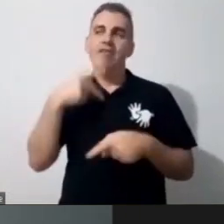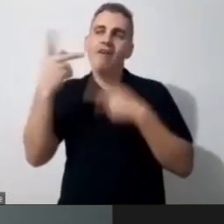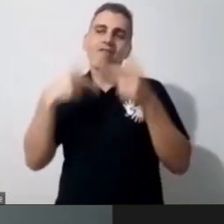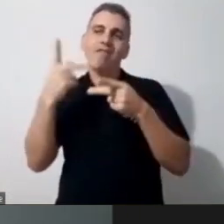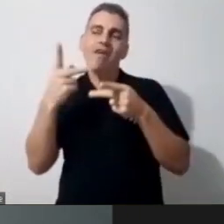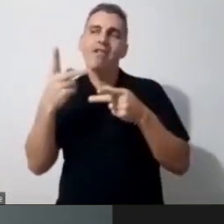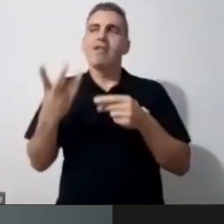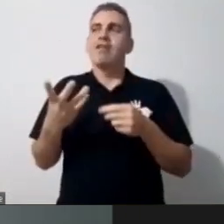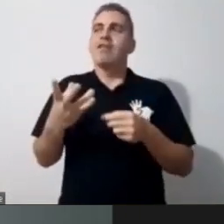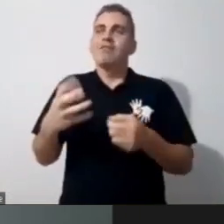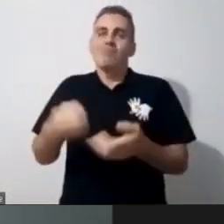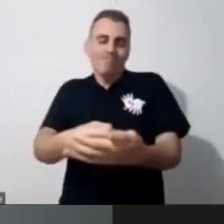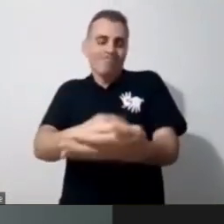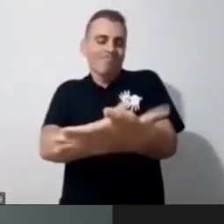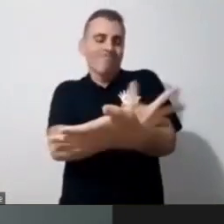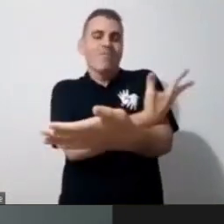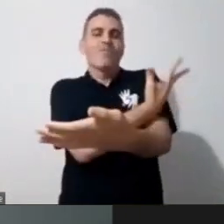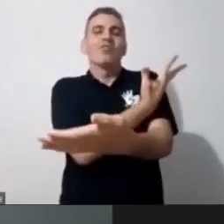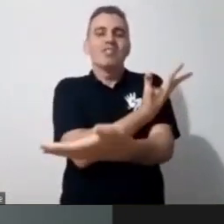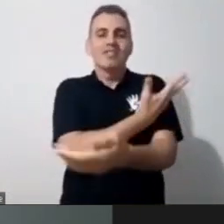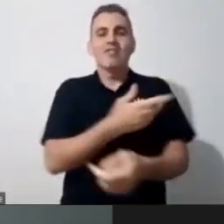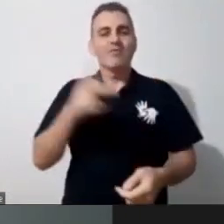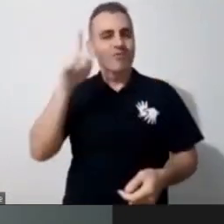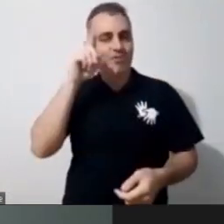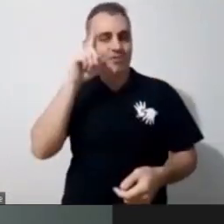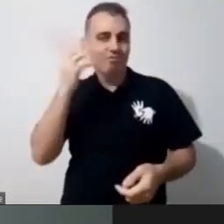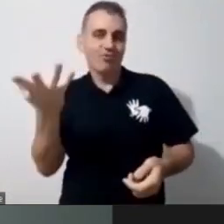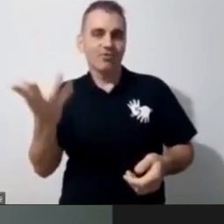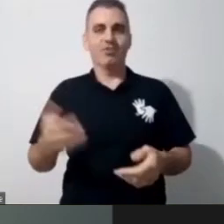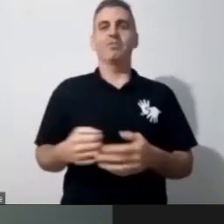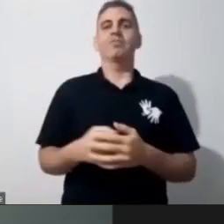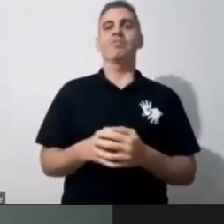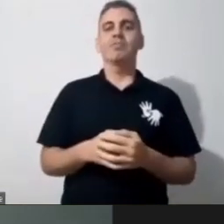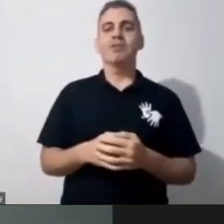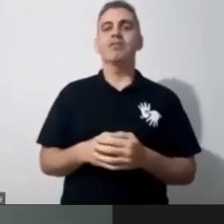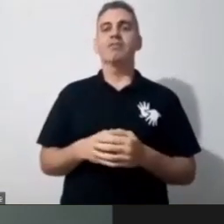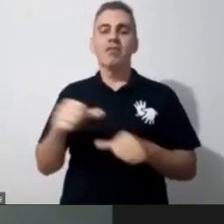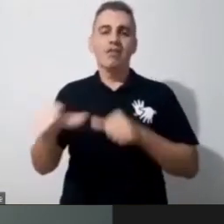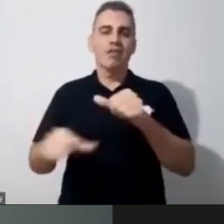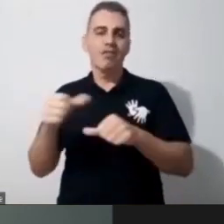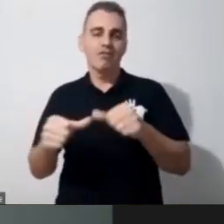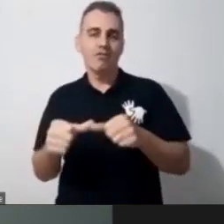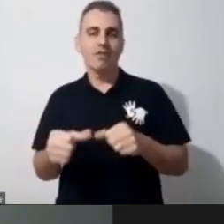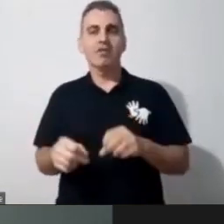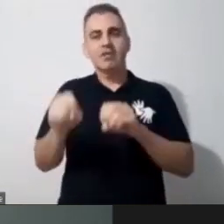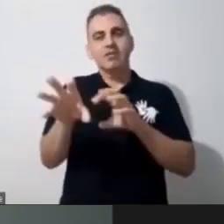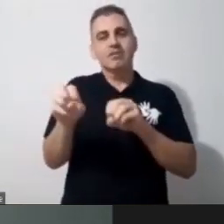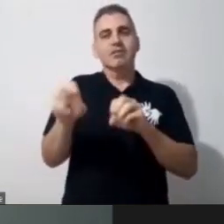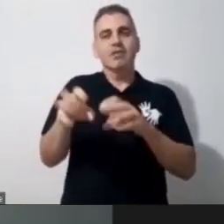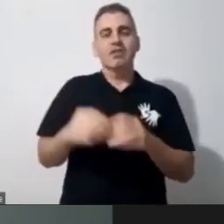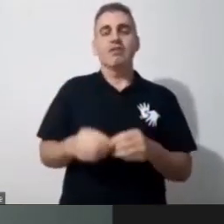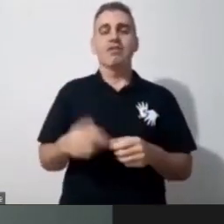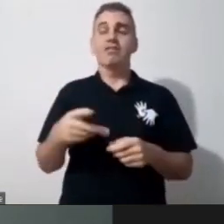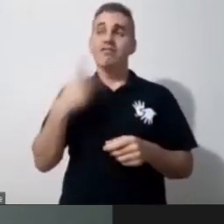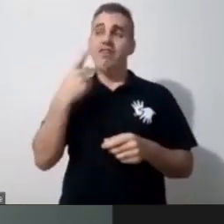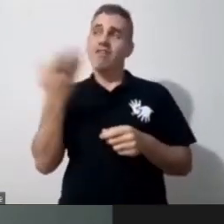tudo para dar certo esse momento de troca, de aprendizado. Porque a gente comentava ontem, né, acho que é